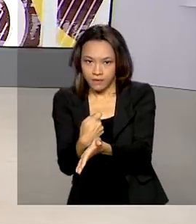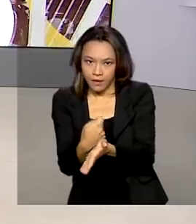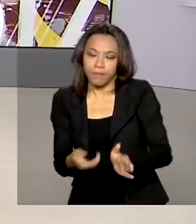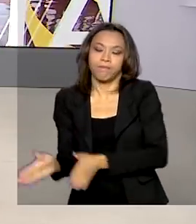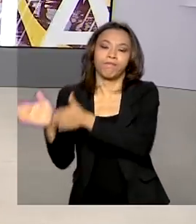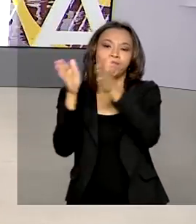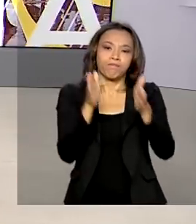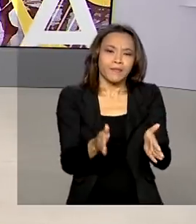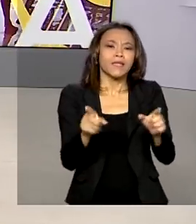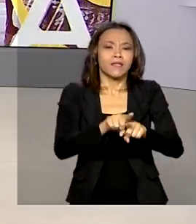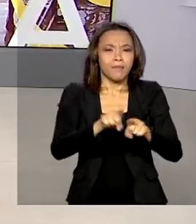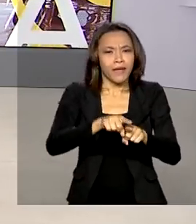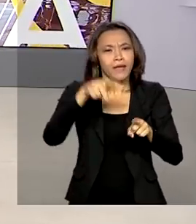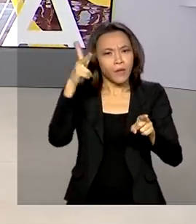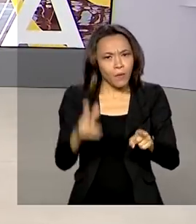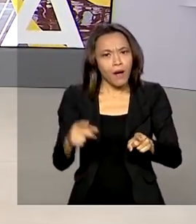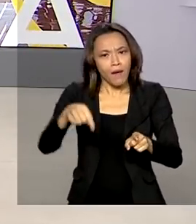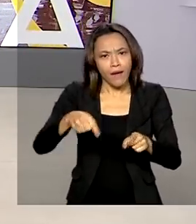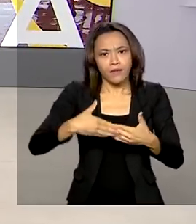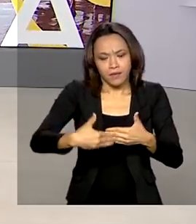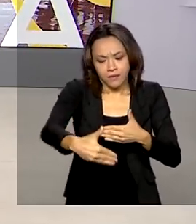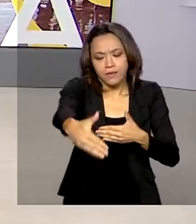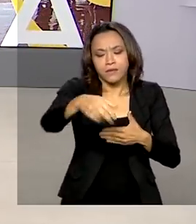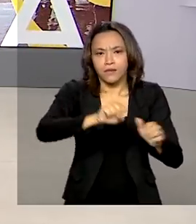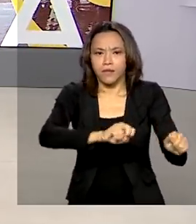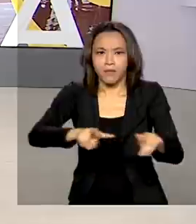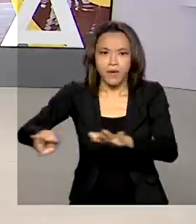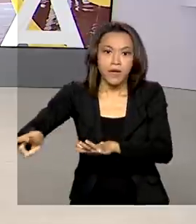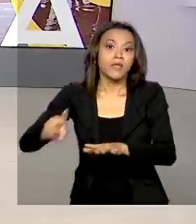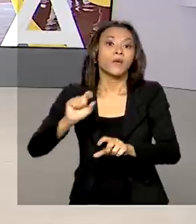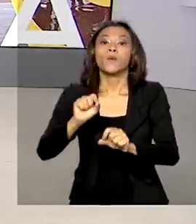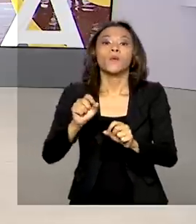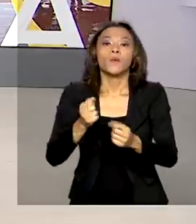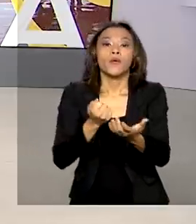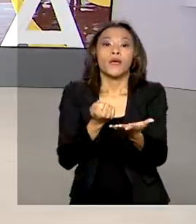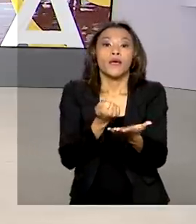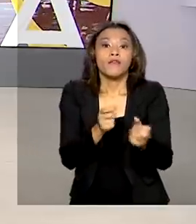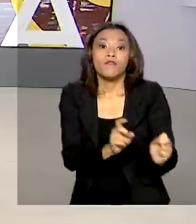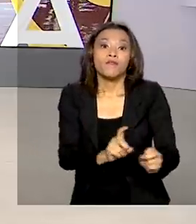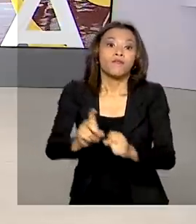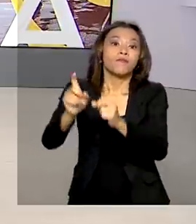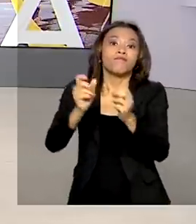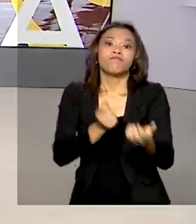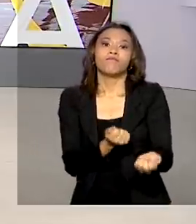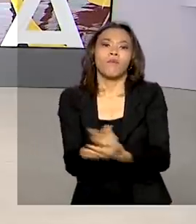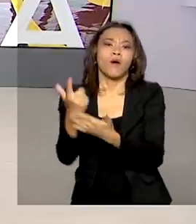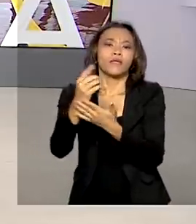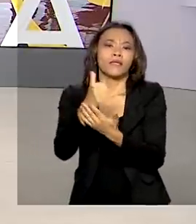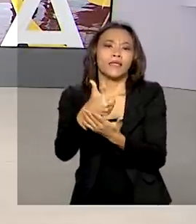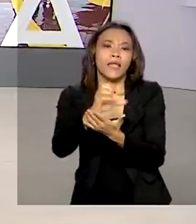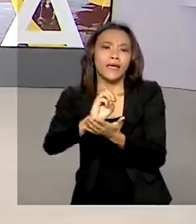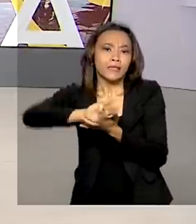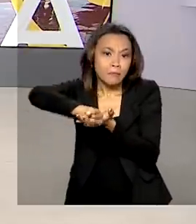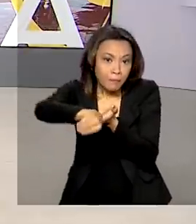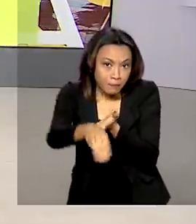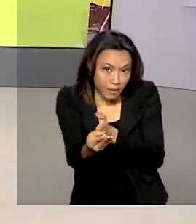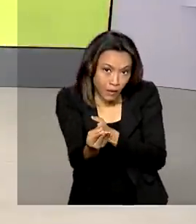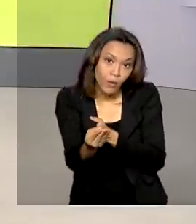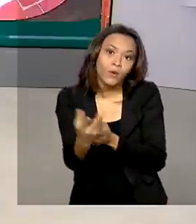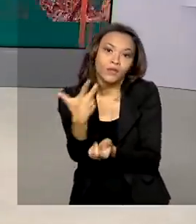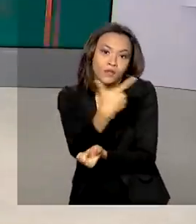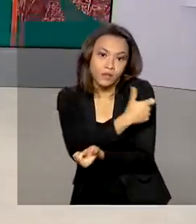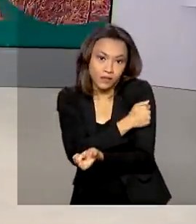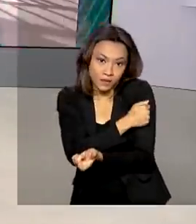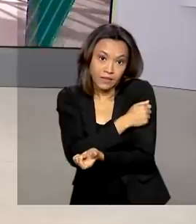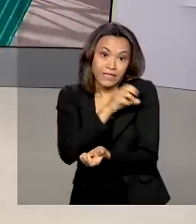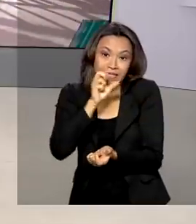semelhante ainda esta semana para também importar 10 milhões de doses do imunizante russo Sputnik V se a União